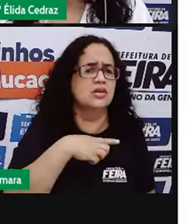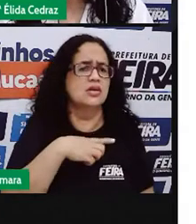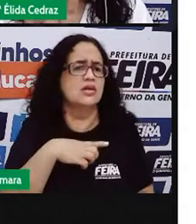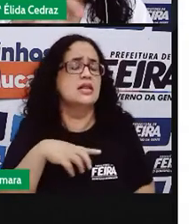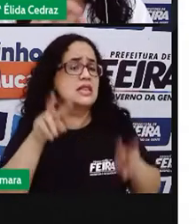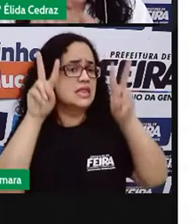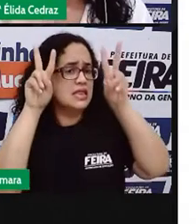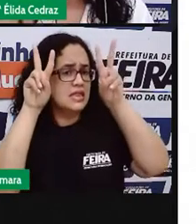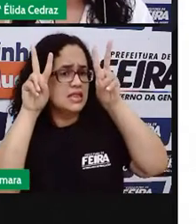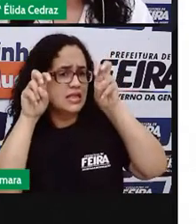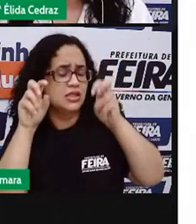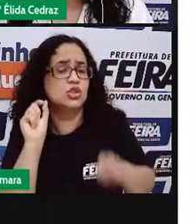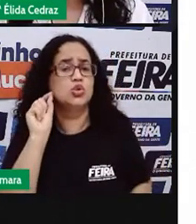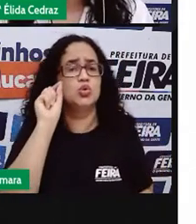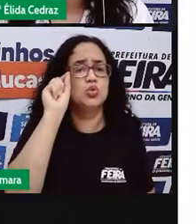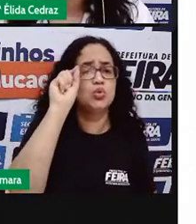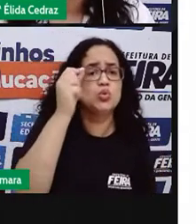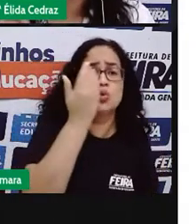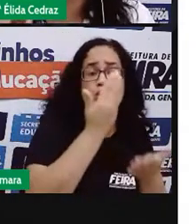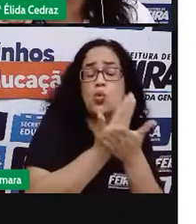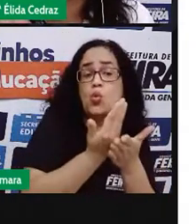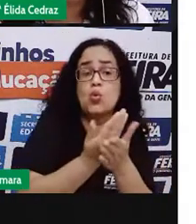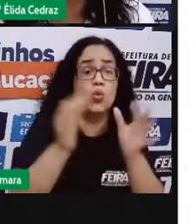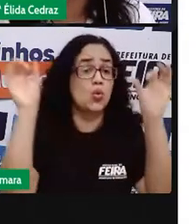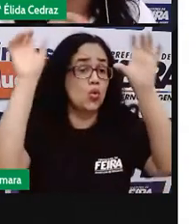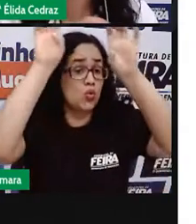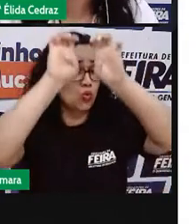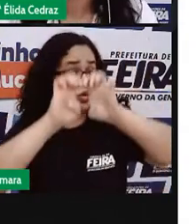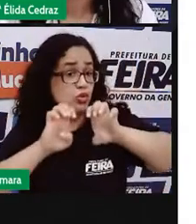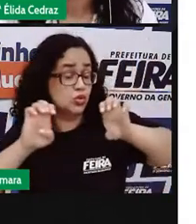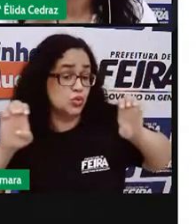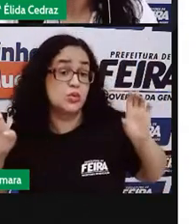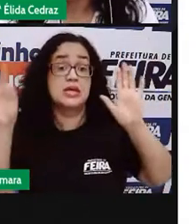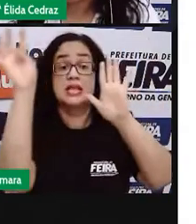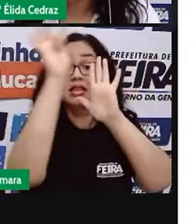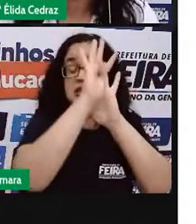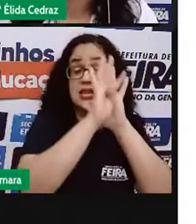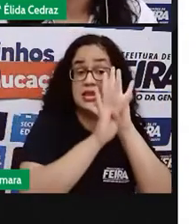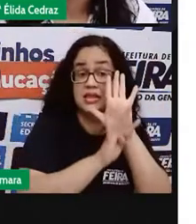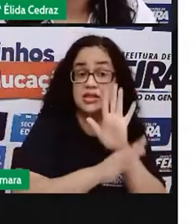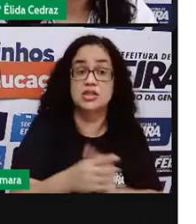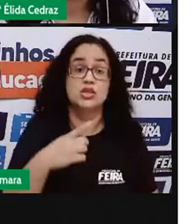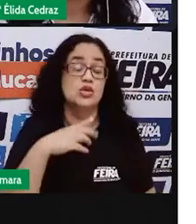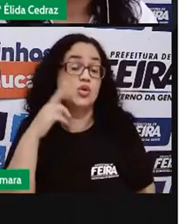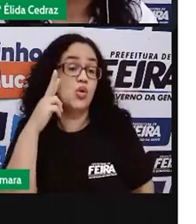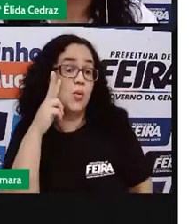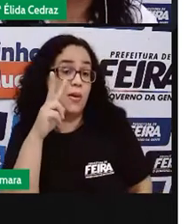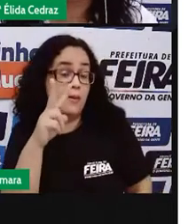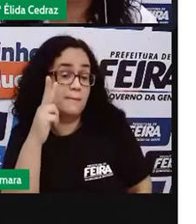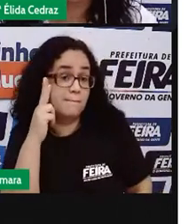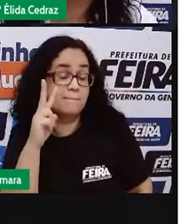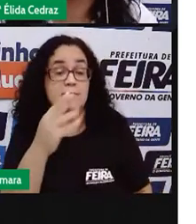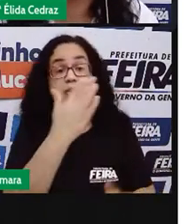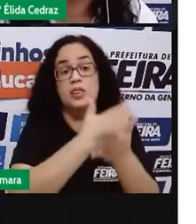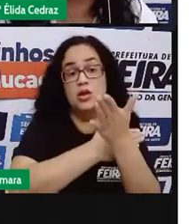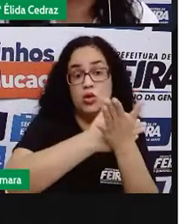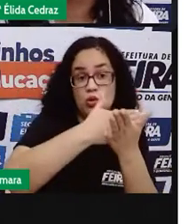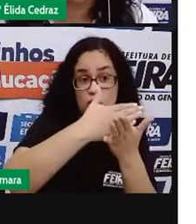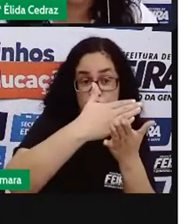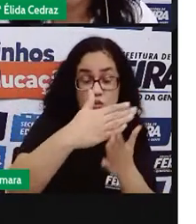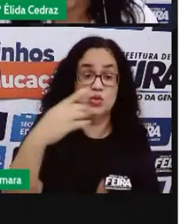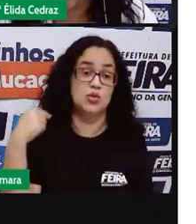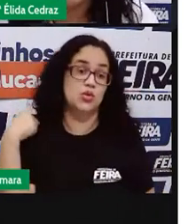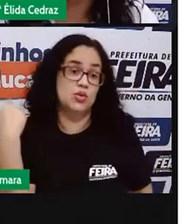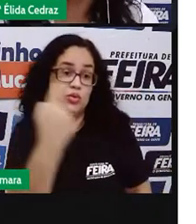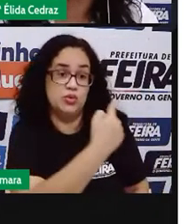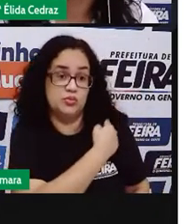esse tipo de estrutura, o texto que vai ali, que nós vamos começar o nosso